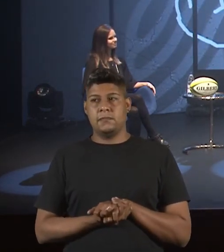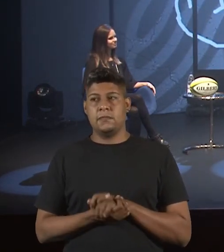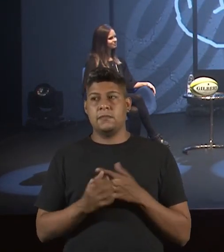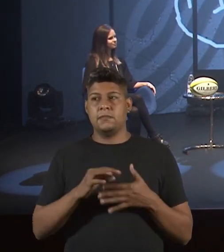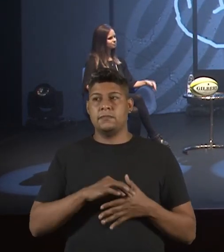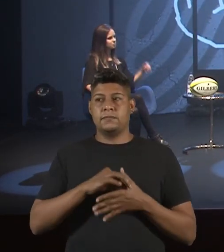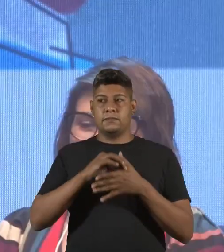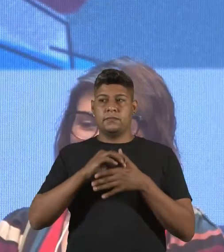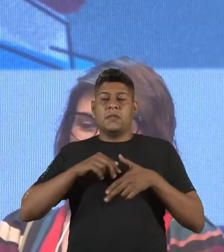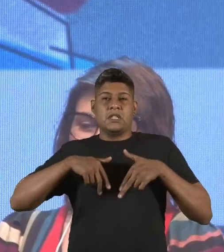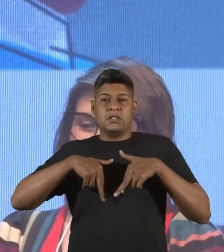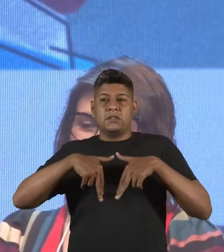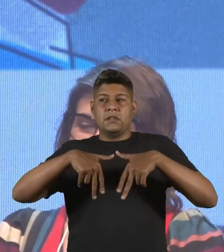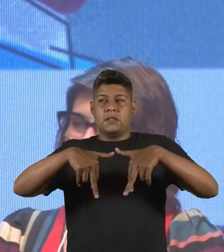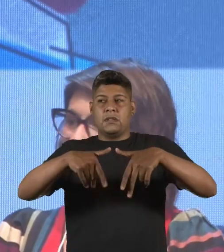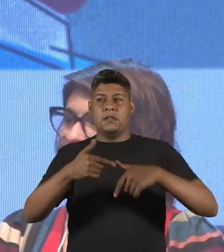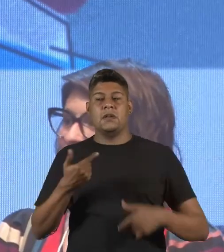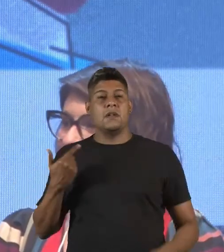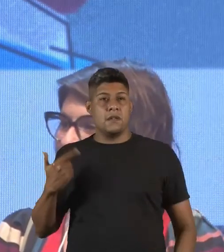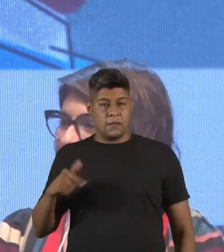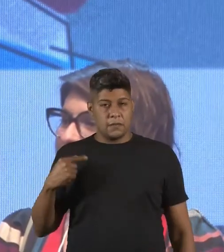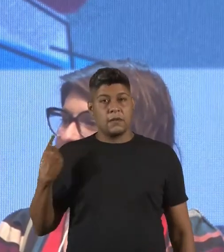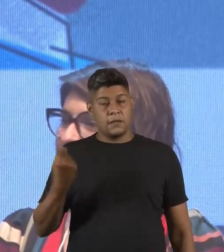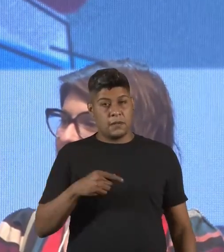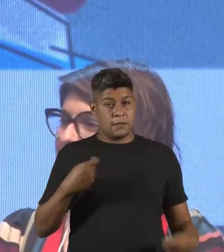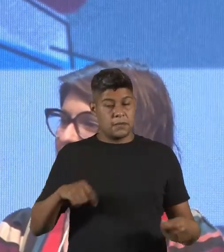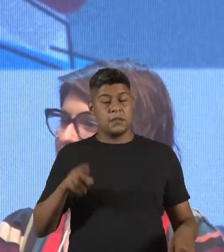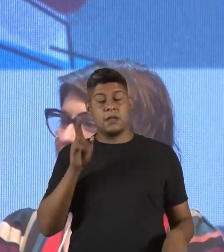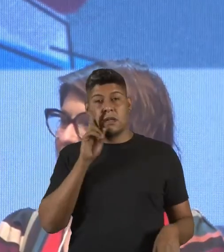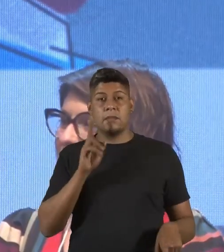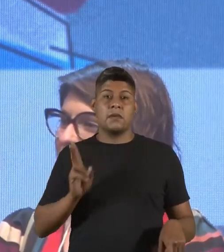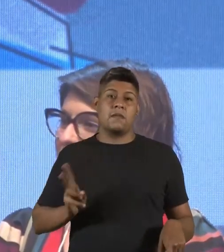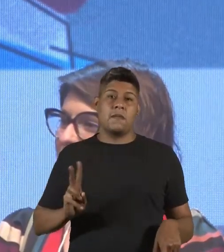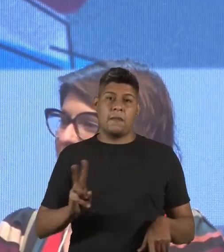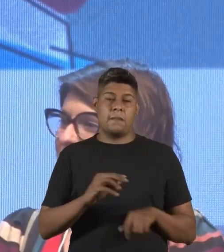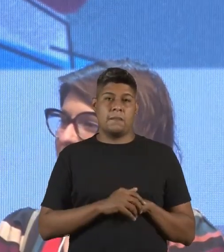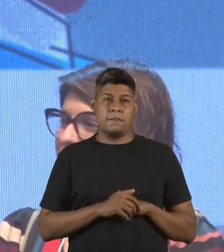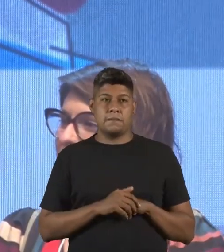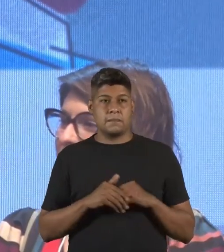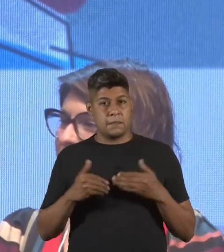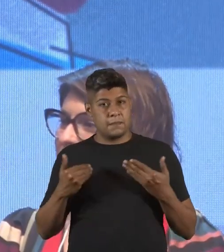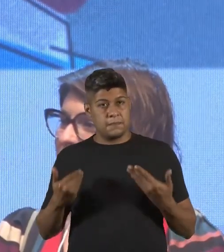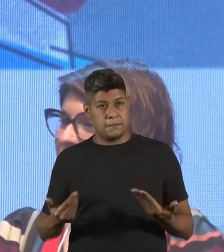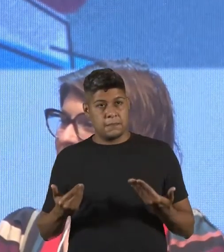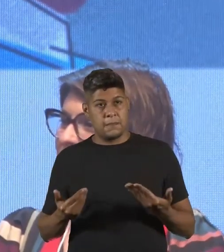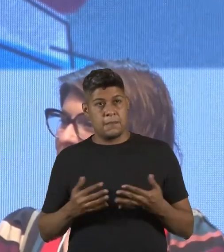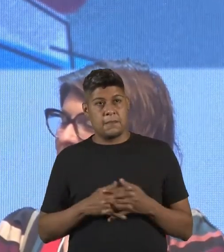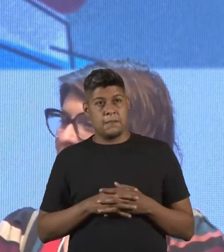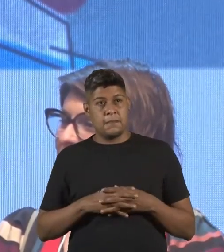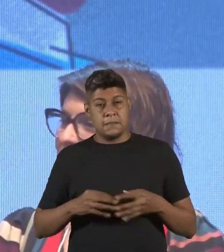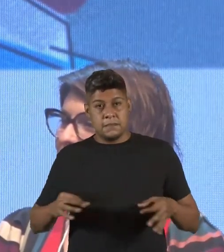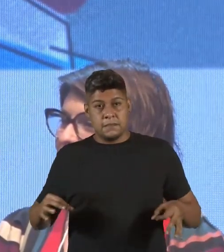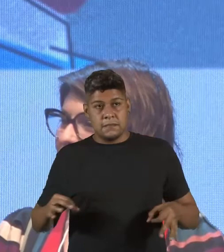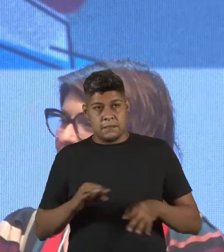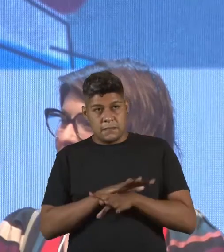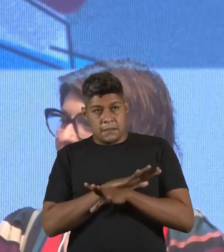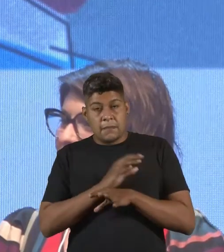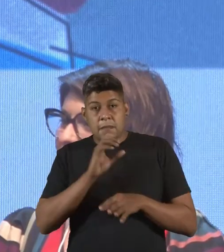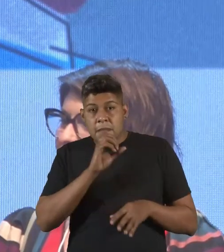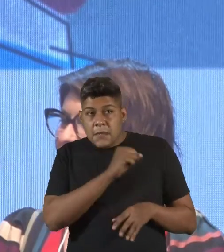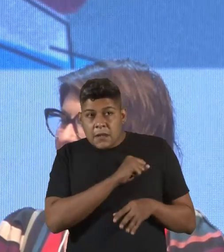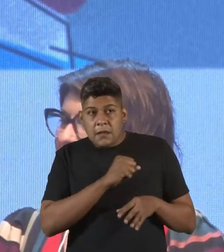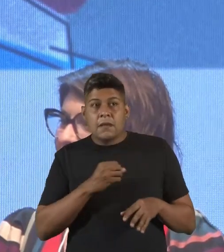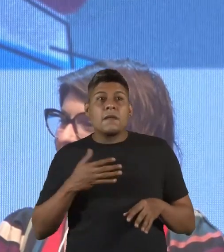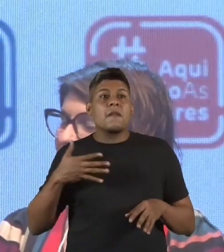Liderança não tem gênero, gente, e a gente precisa lembrar disso. Então, com isso, eu termino essa breve